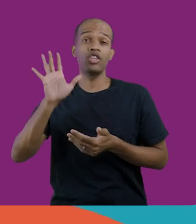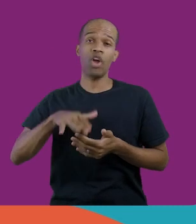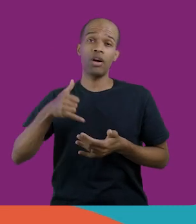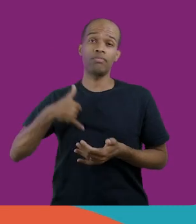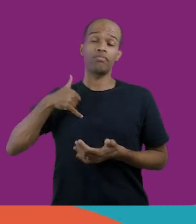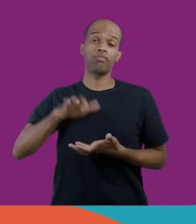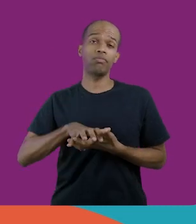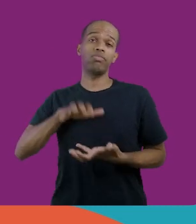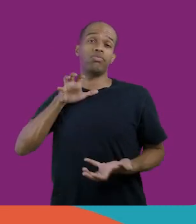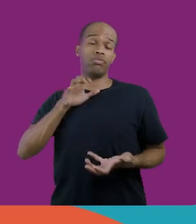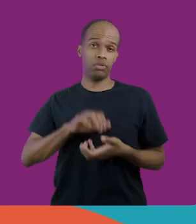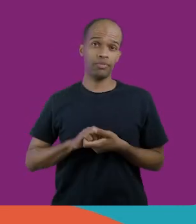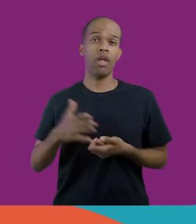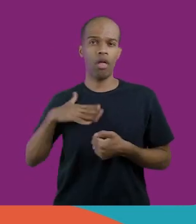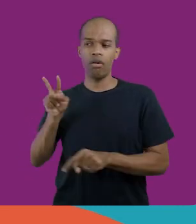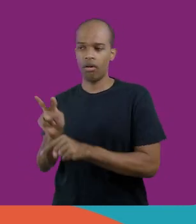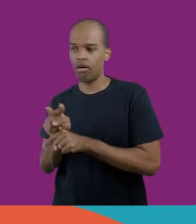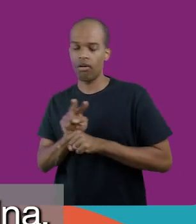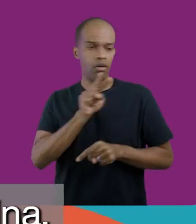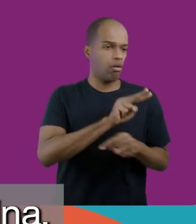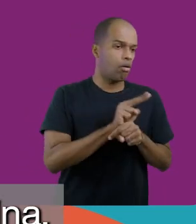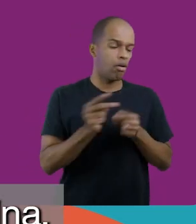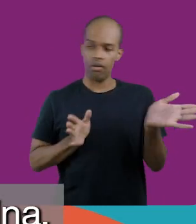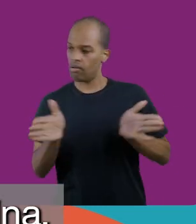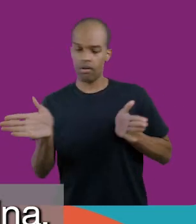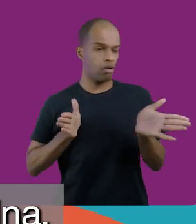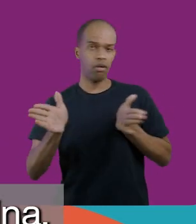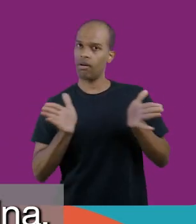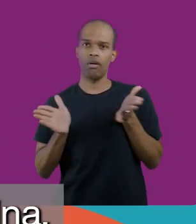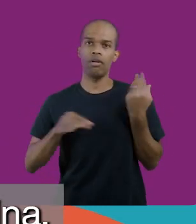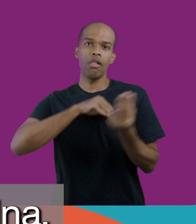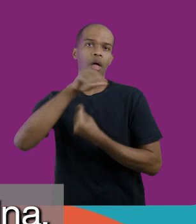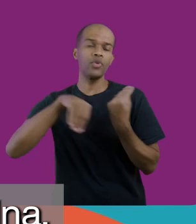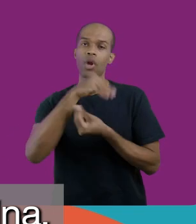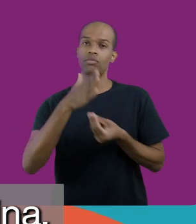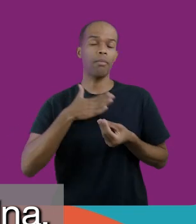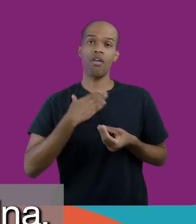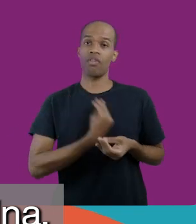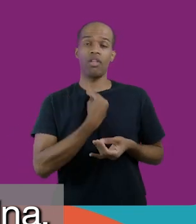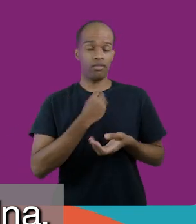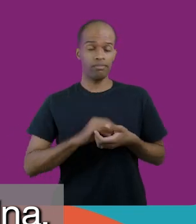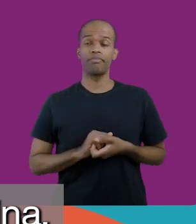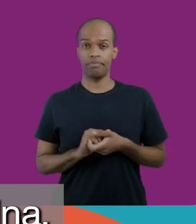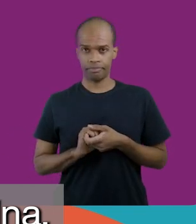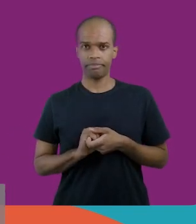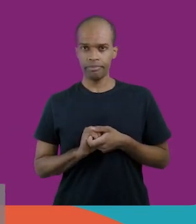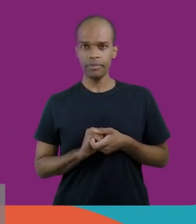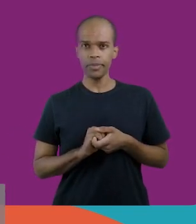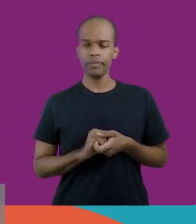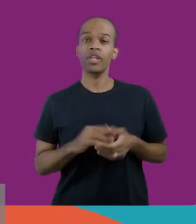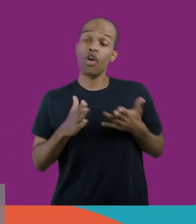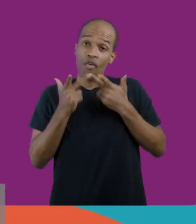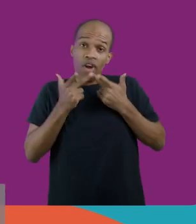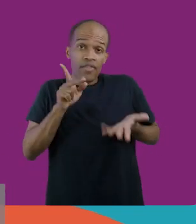idosa, que eu também administro isso, e isso, de repente, se misturou na minha rotina, né, e